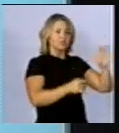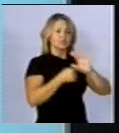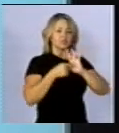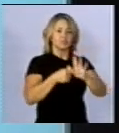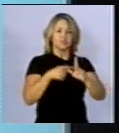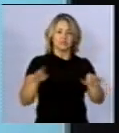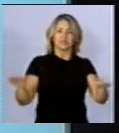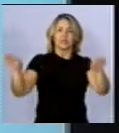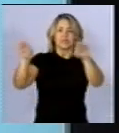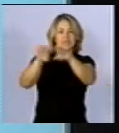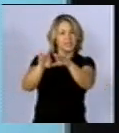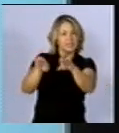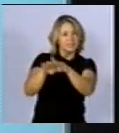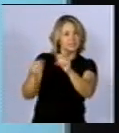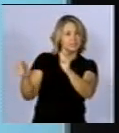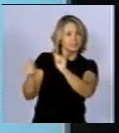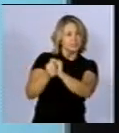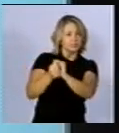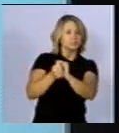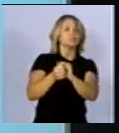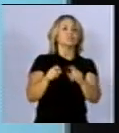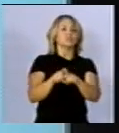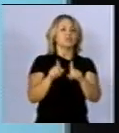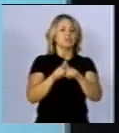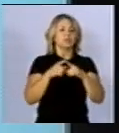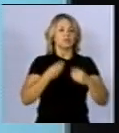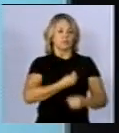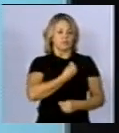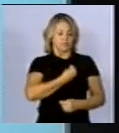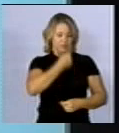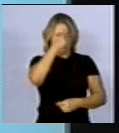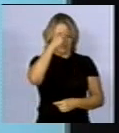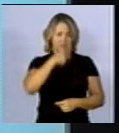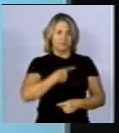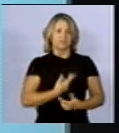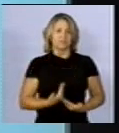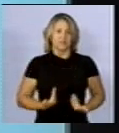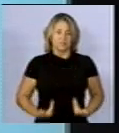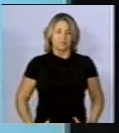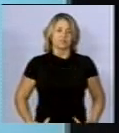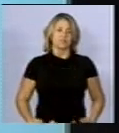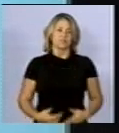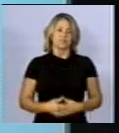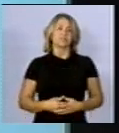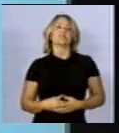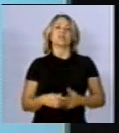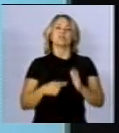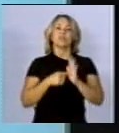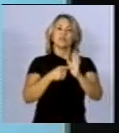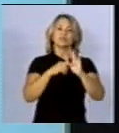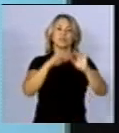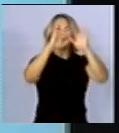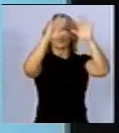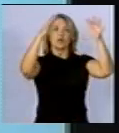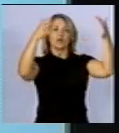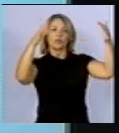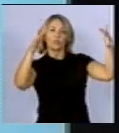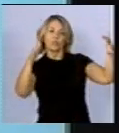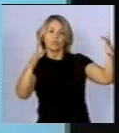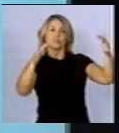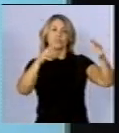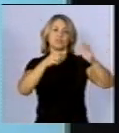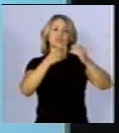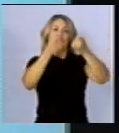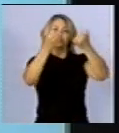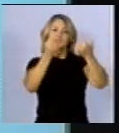alguma interação entre o campo e a matéria viva. Aqui se traz, então, uma curva, limiar. Esse limiar significa